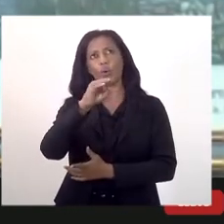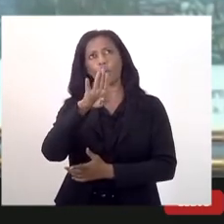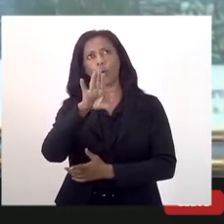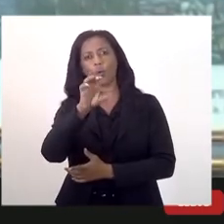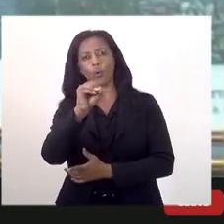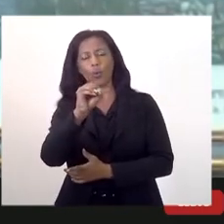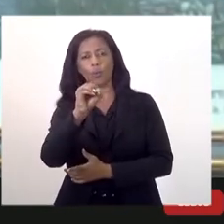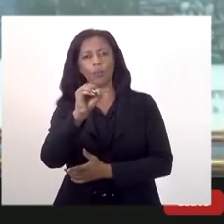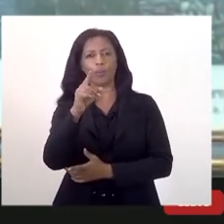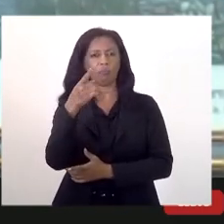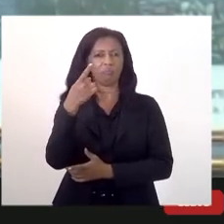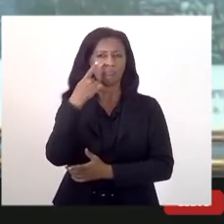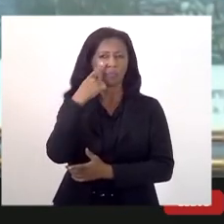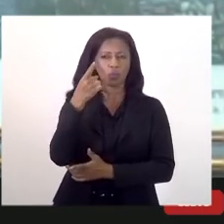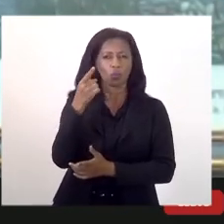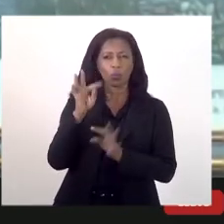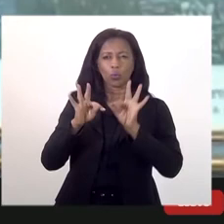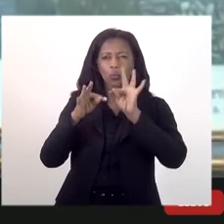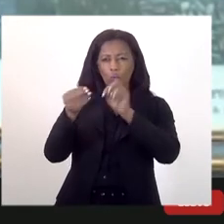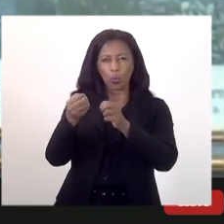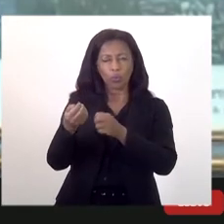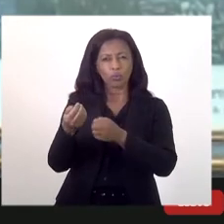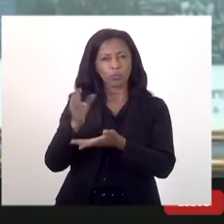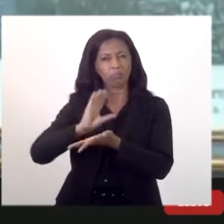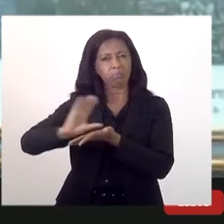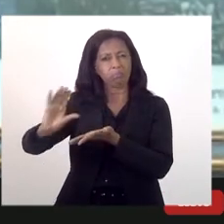perspectiva de tantos investimentos, isso traz